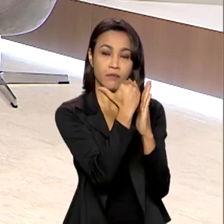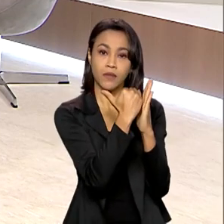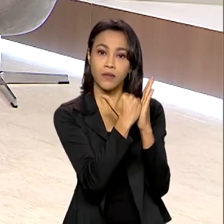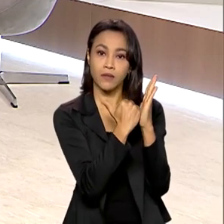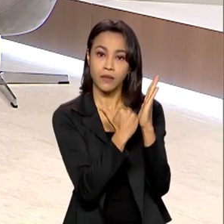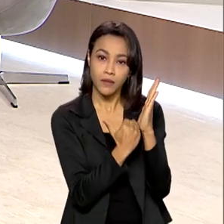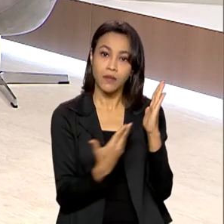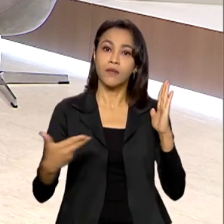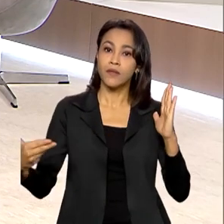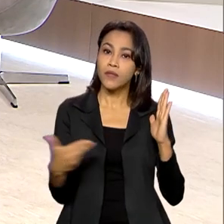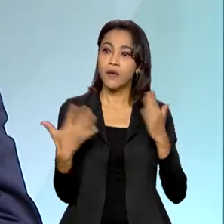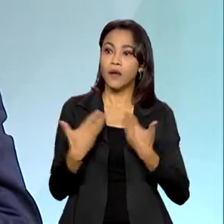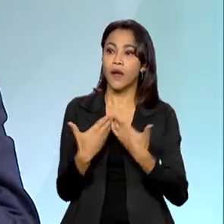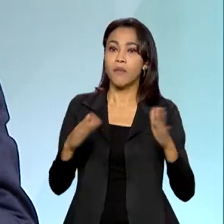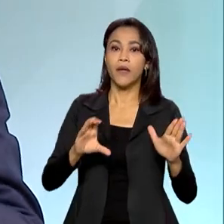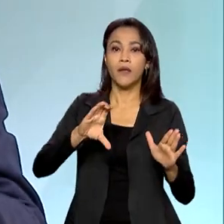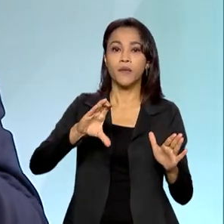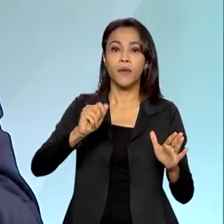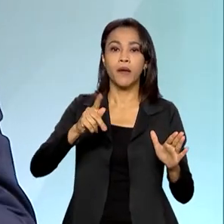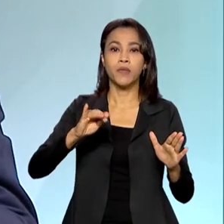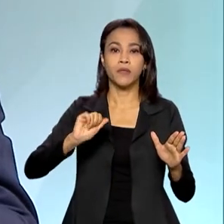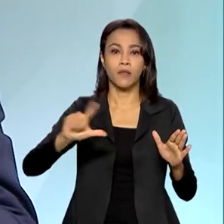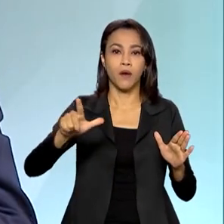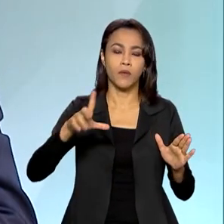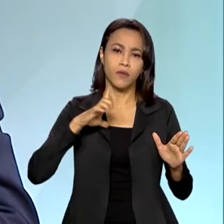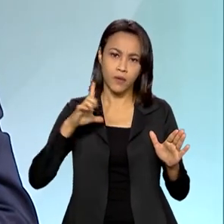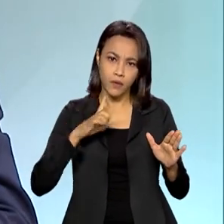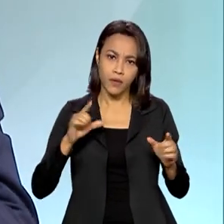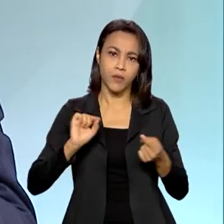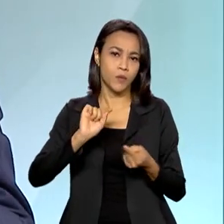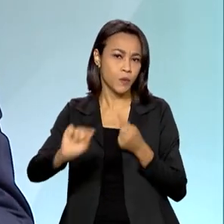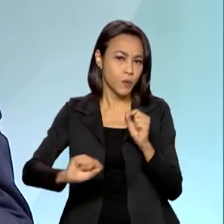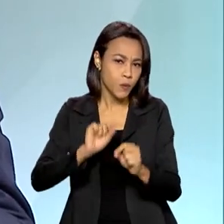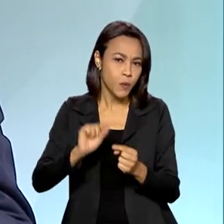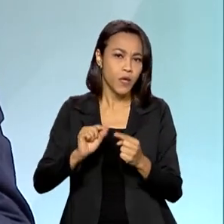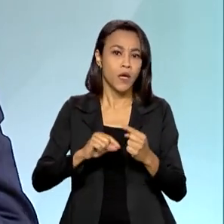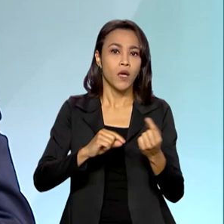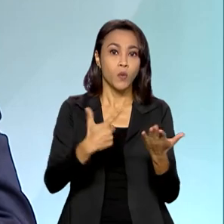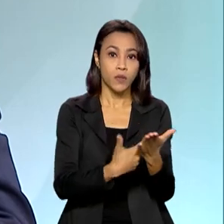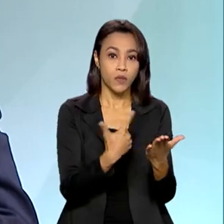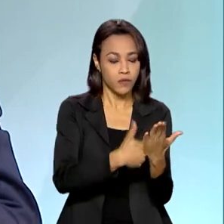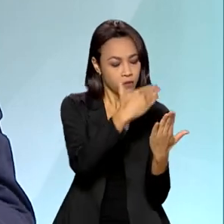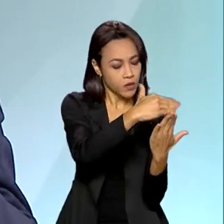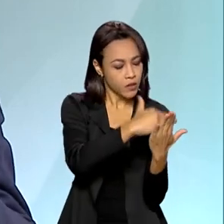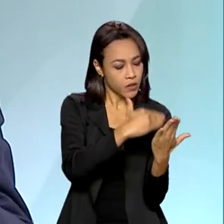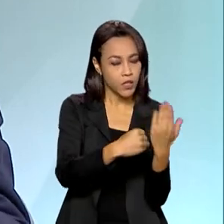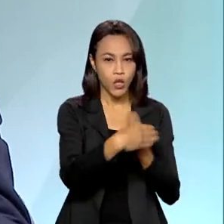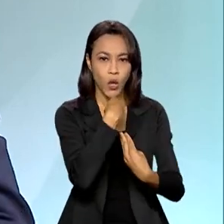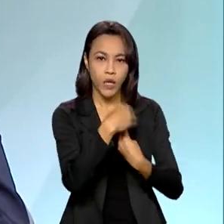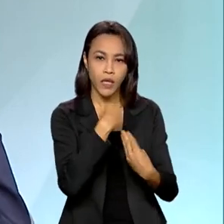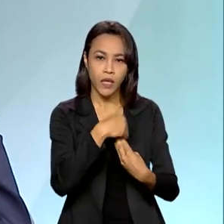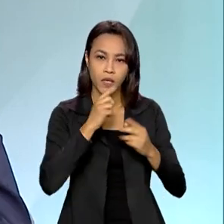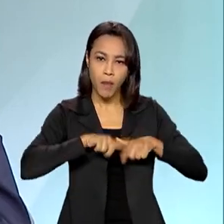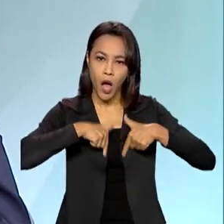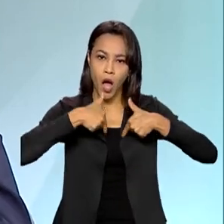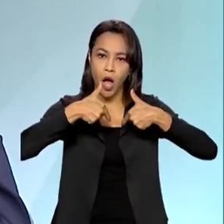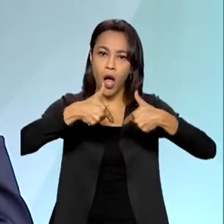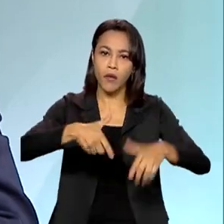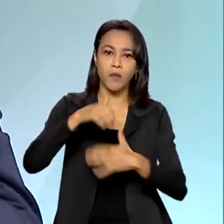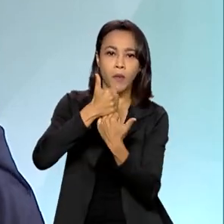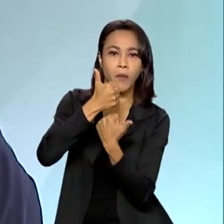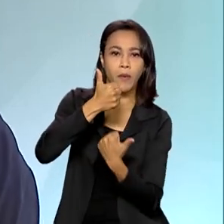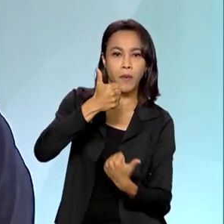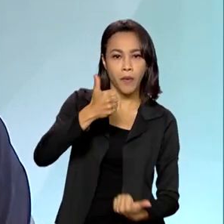que tem capital aberto em bolsa. Então, nós temos um guidance, quer dizer, um guia que nos orienta, e a gente presta conta aos nossos